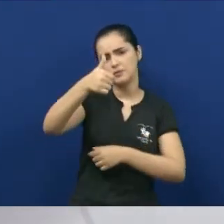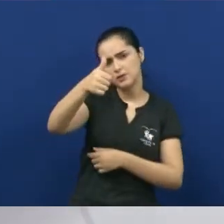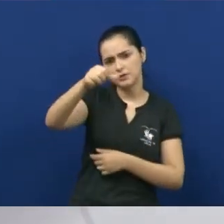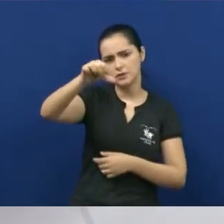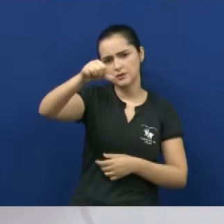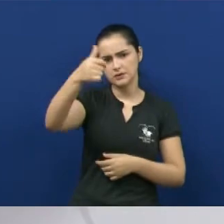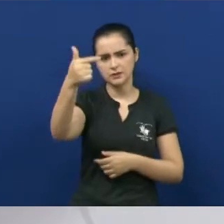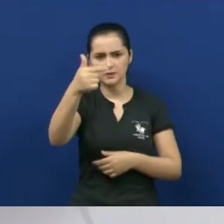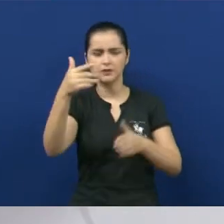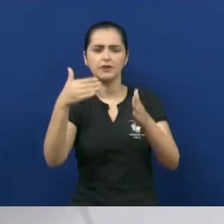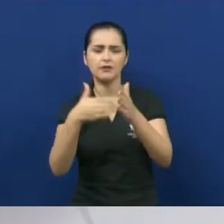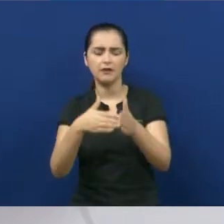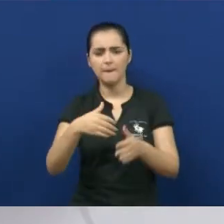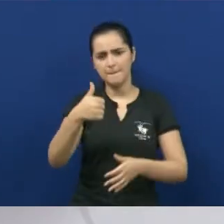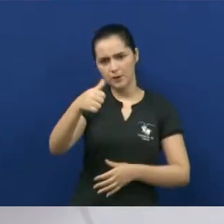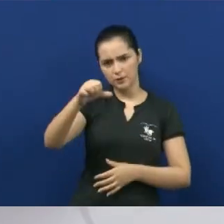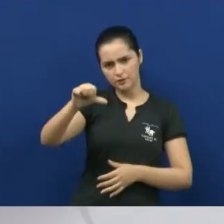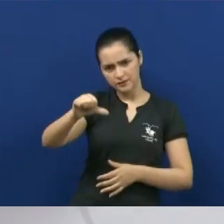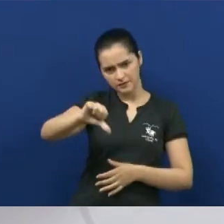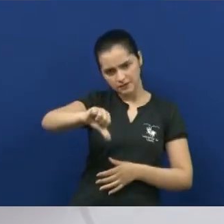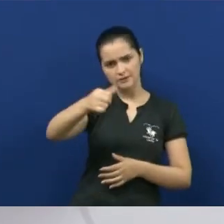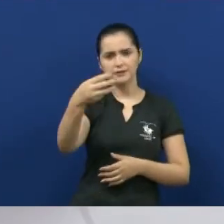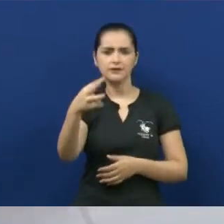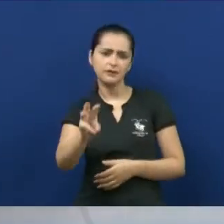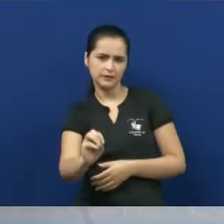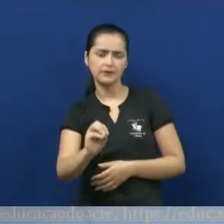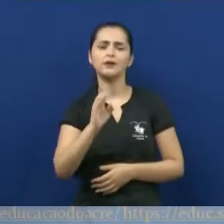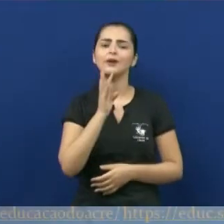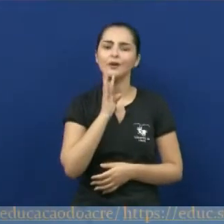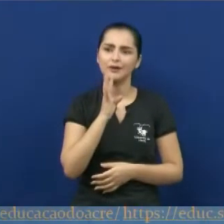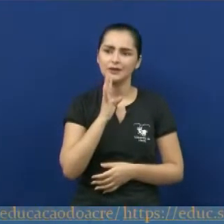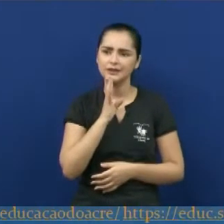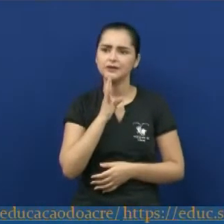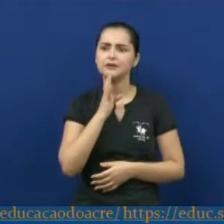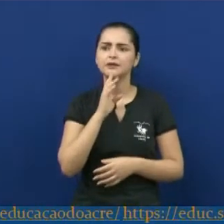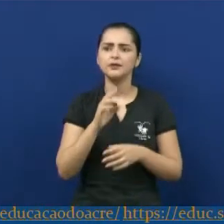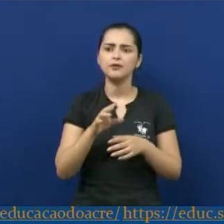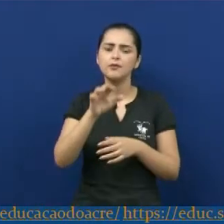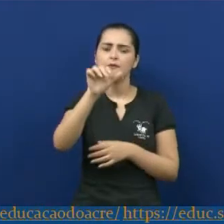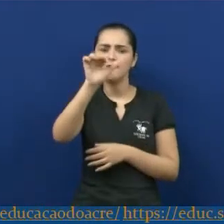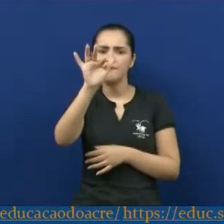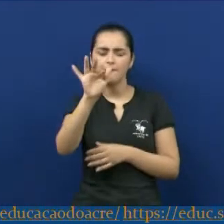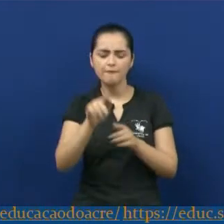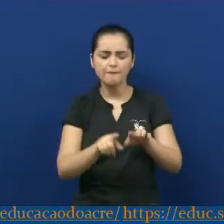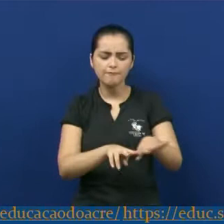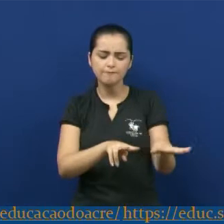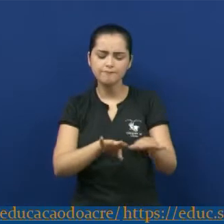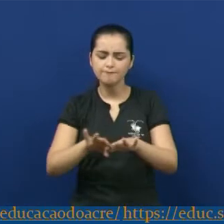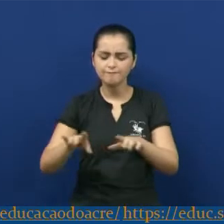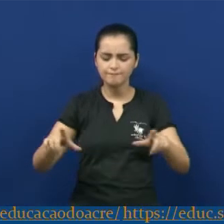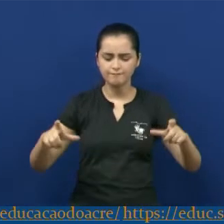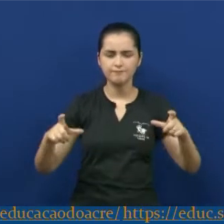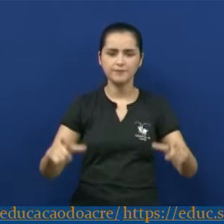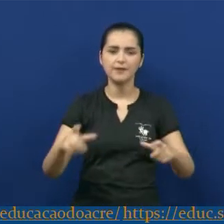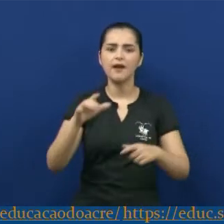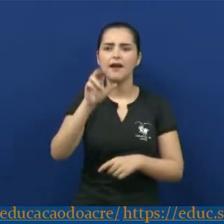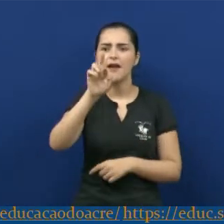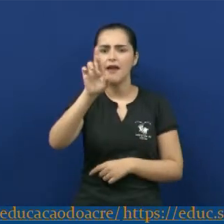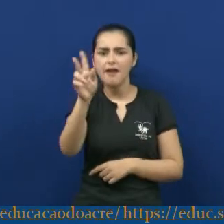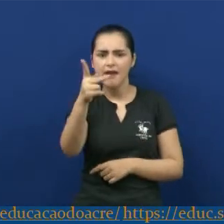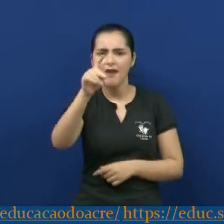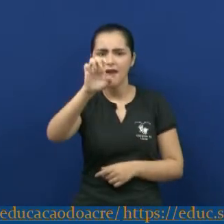1930? Conhecida como fase heroica, os artistas buscam a renovação